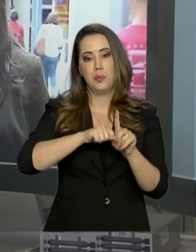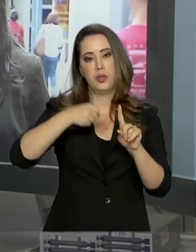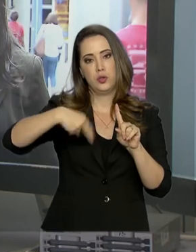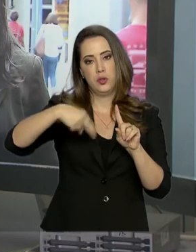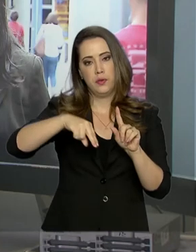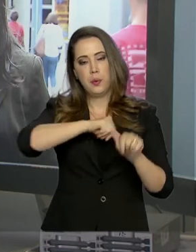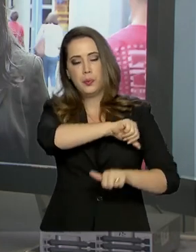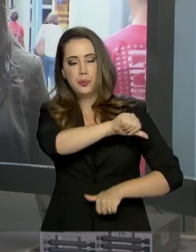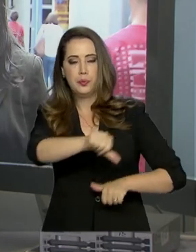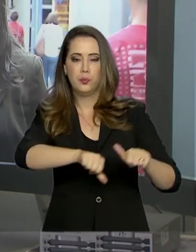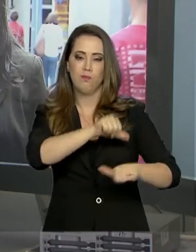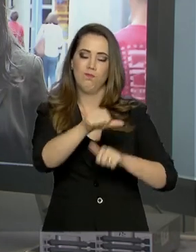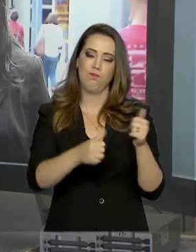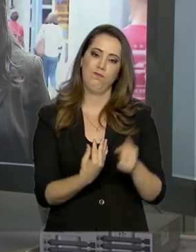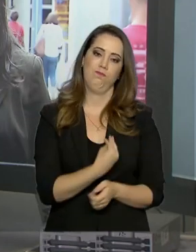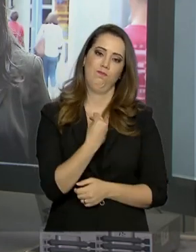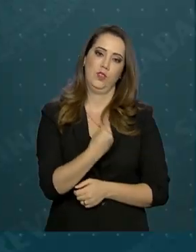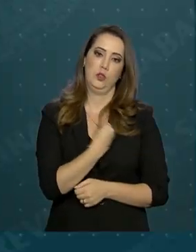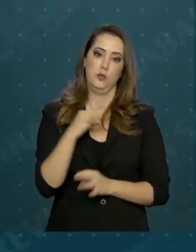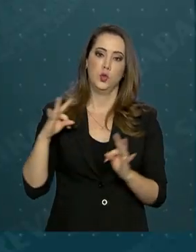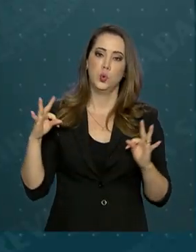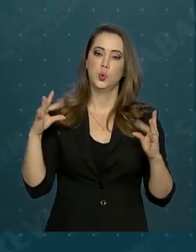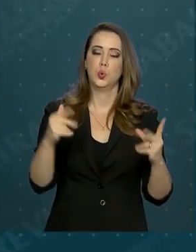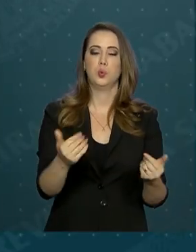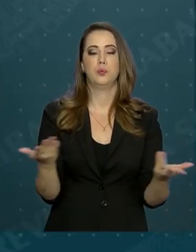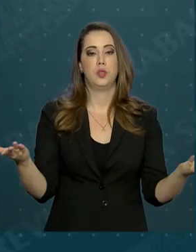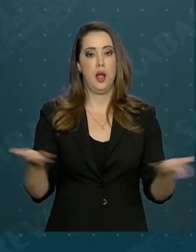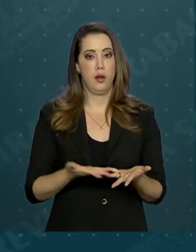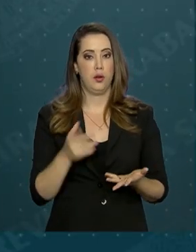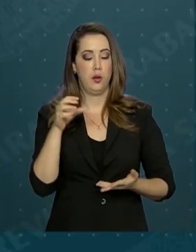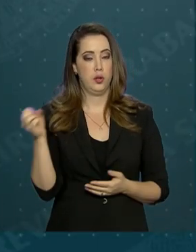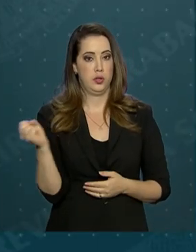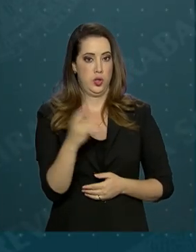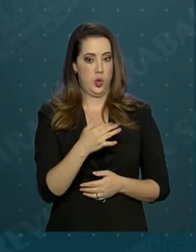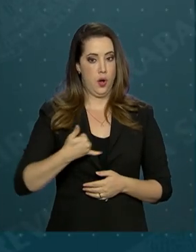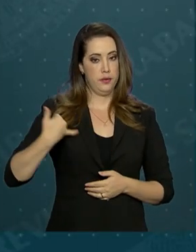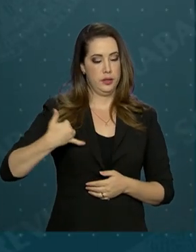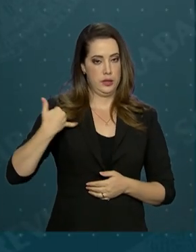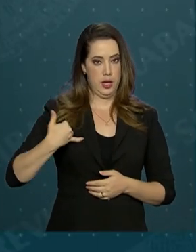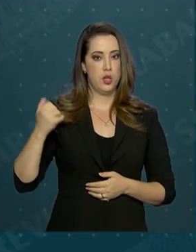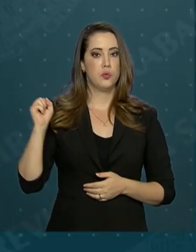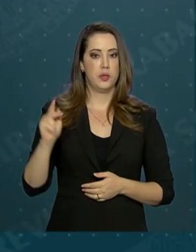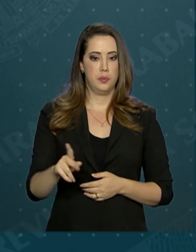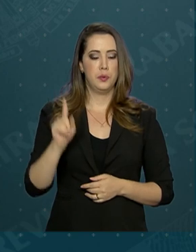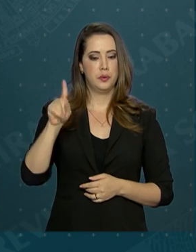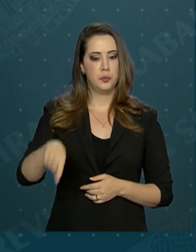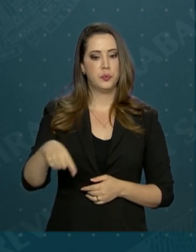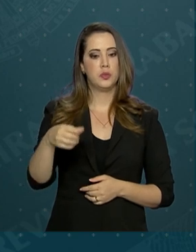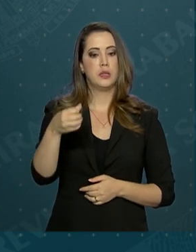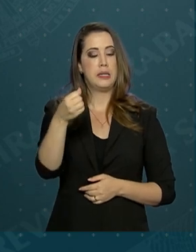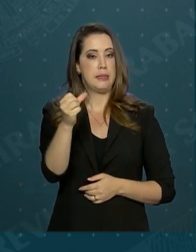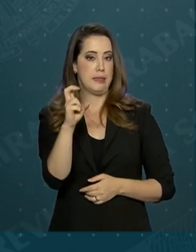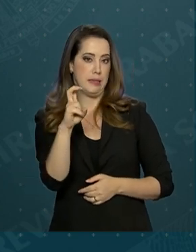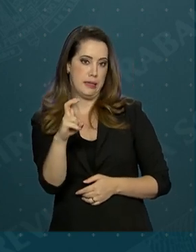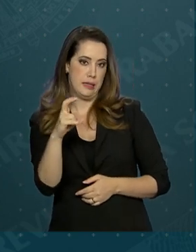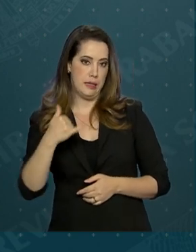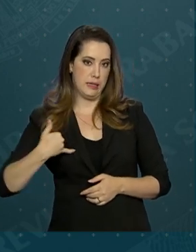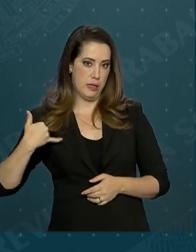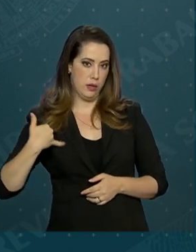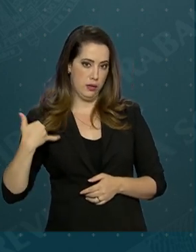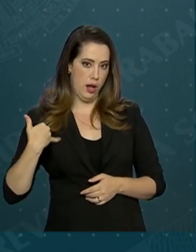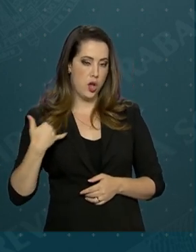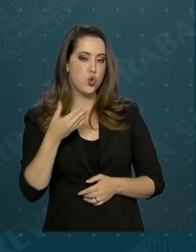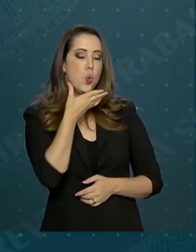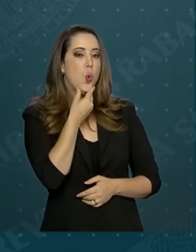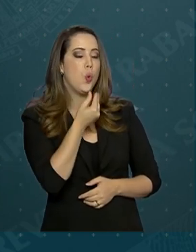que trouxe mudanças para a vida de todos. Agora, a novidade para a aposentadoria ficou em 65 anos para homens,